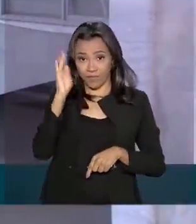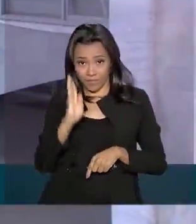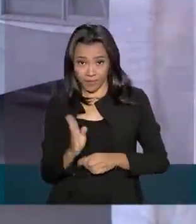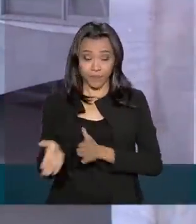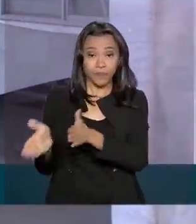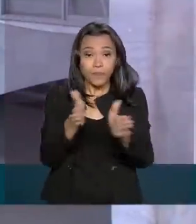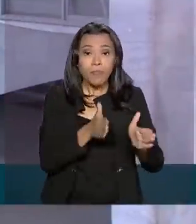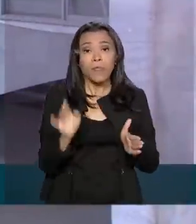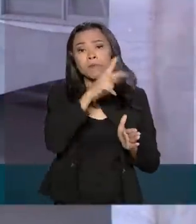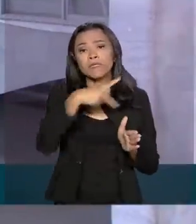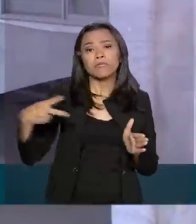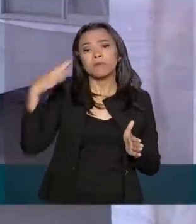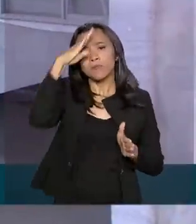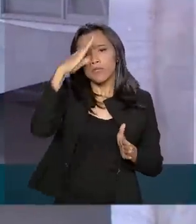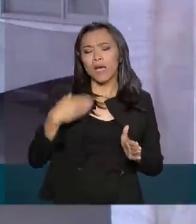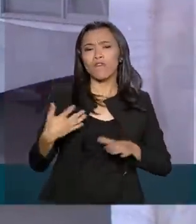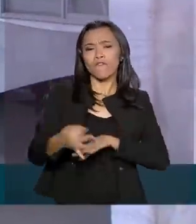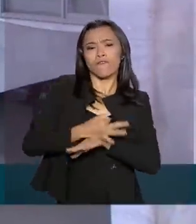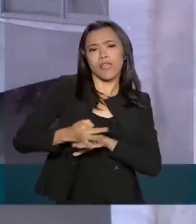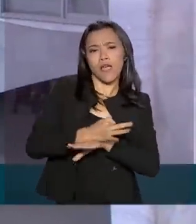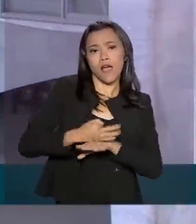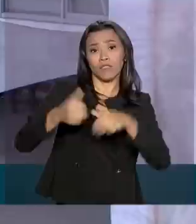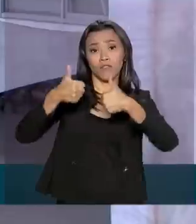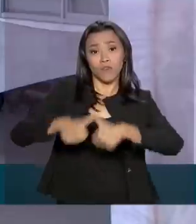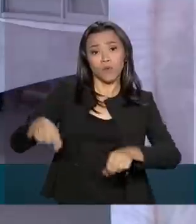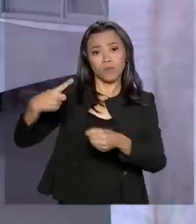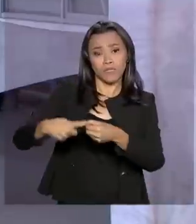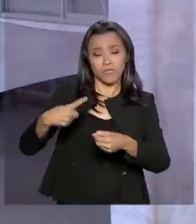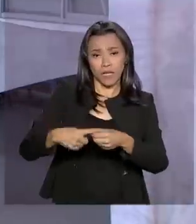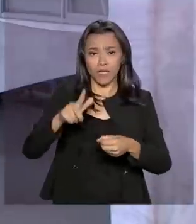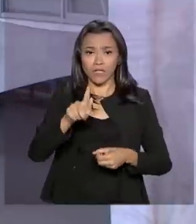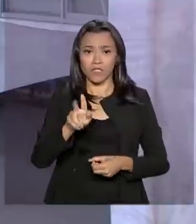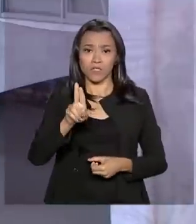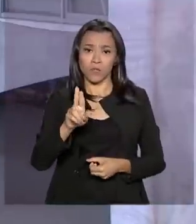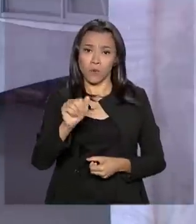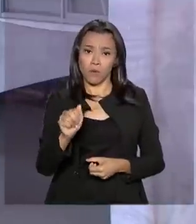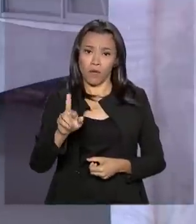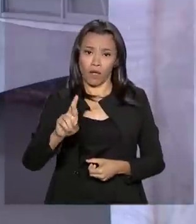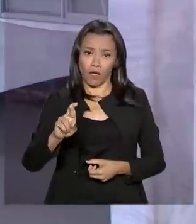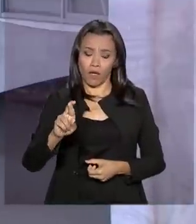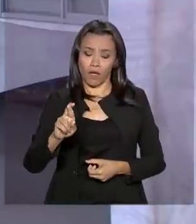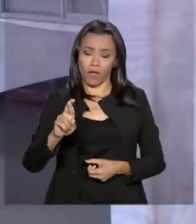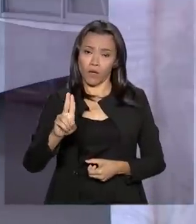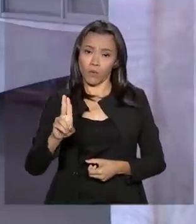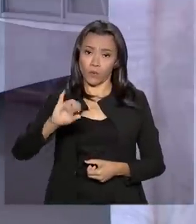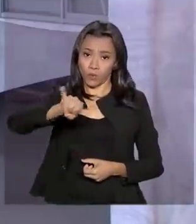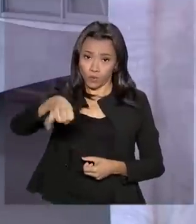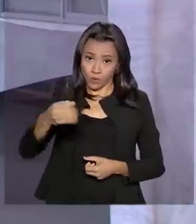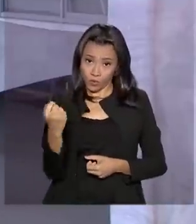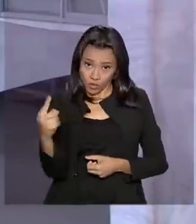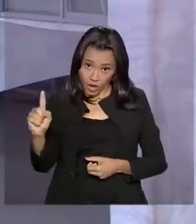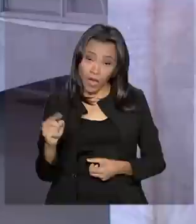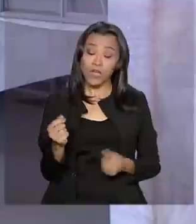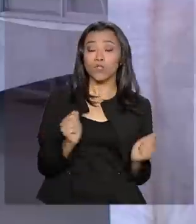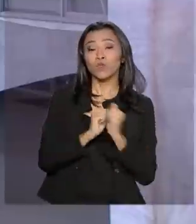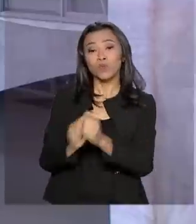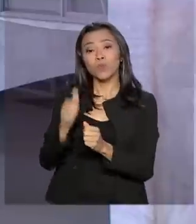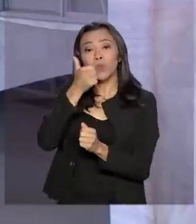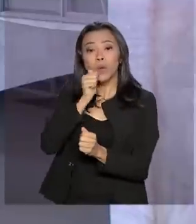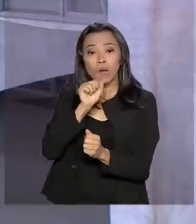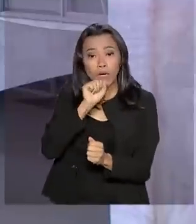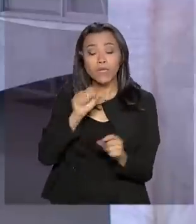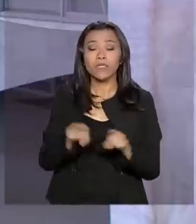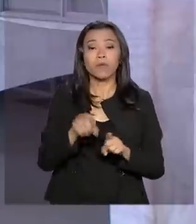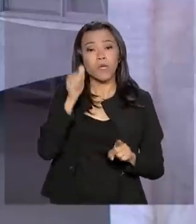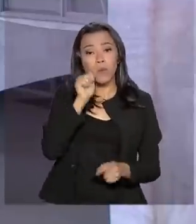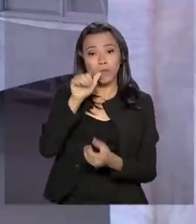Bolsonaro passou o feriado da Semana Santa em Guarujá, no litoral de São Paulo, acompanhado da mãe, Olinda Bolsonaro, e da mulher,